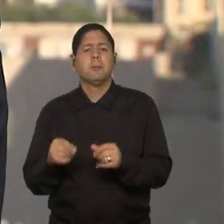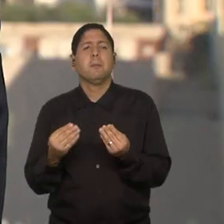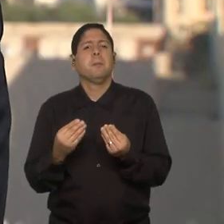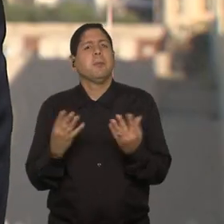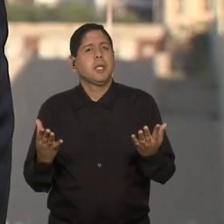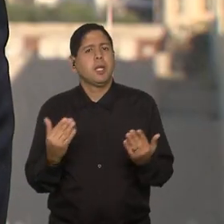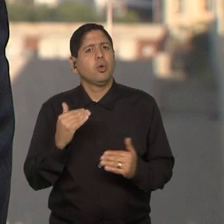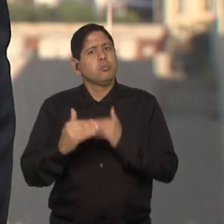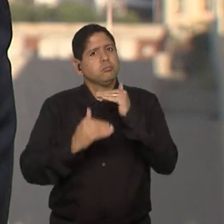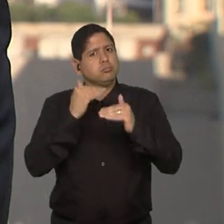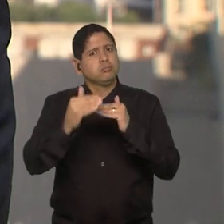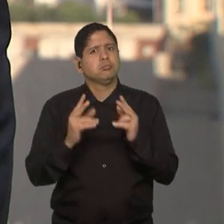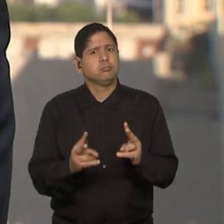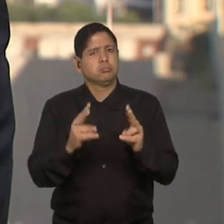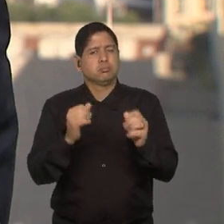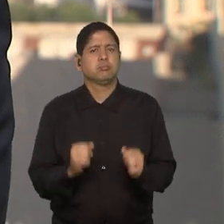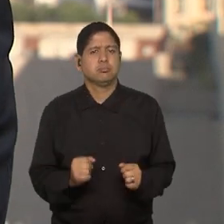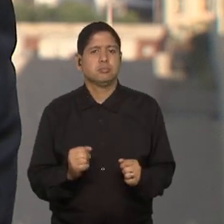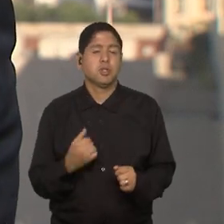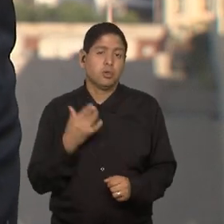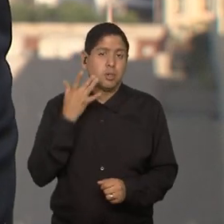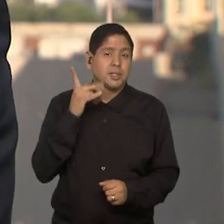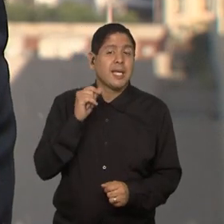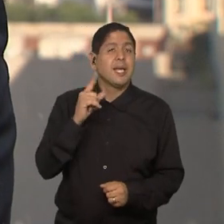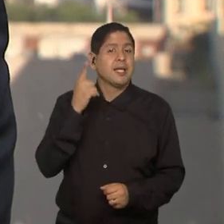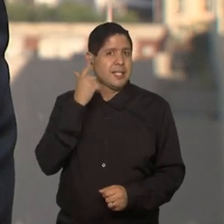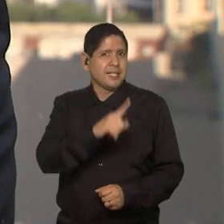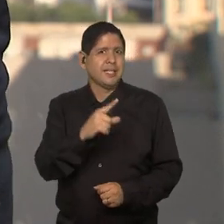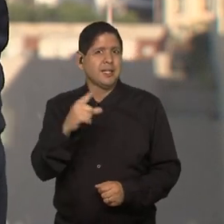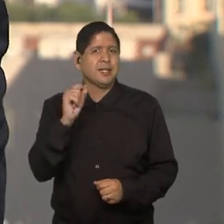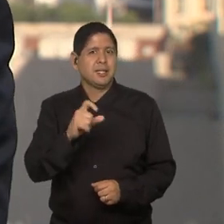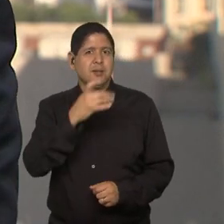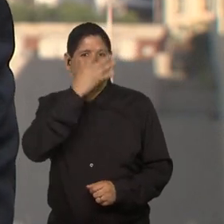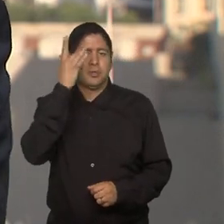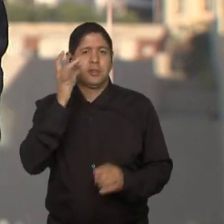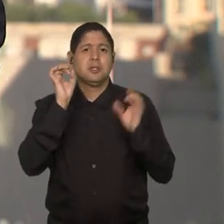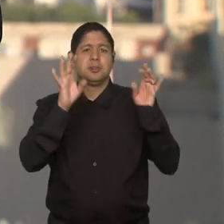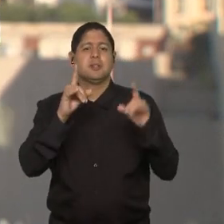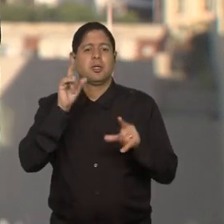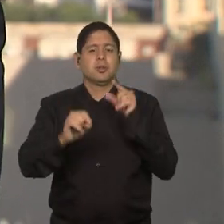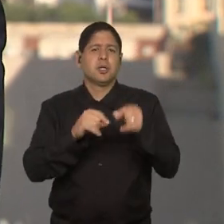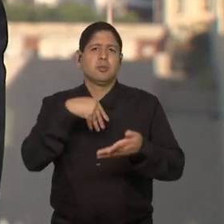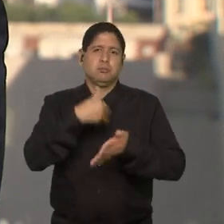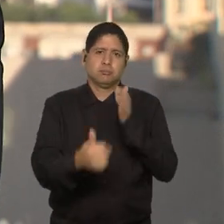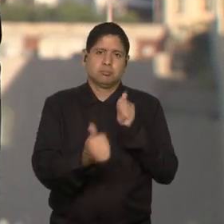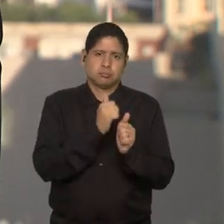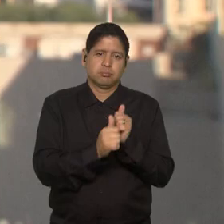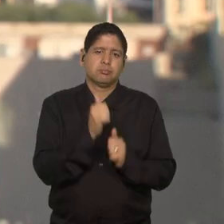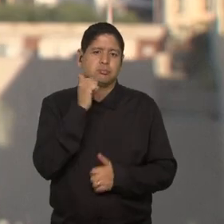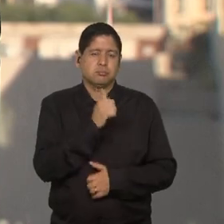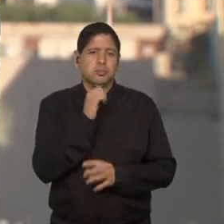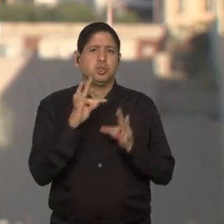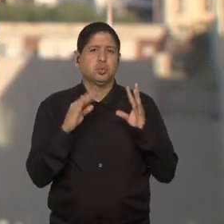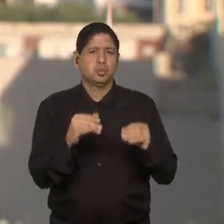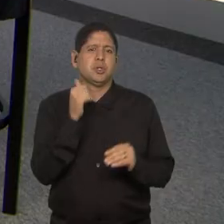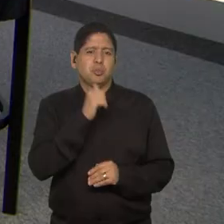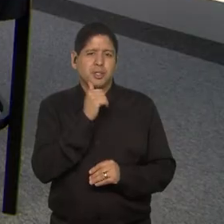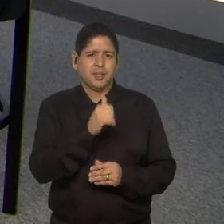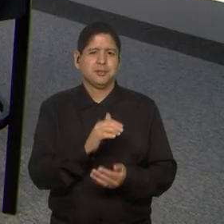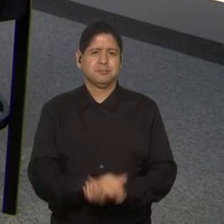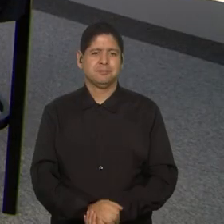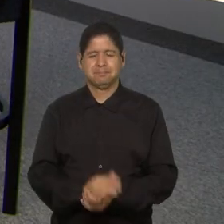continuar esse desenvolvimento. Então, eu acho que quem ganha respondendo a pergunta, quem vai ser o destaque, é o futebol feminino e todas as mulheres.